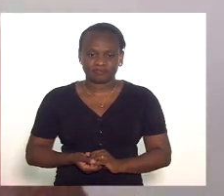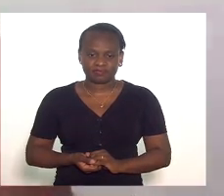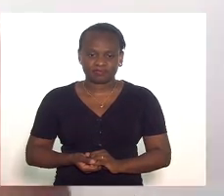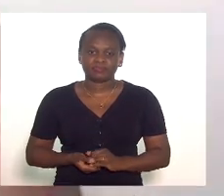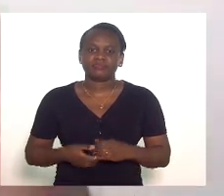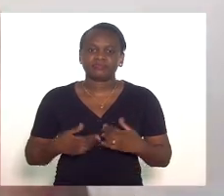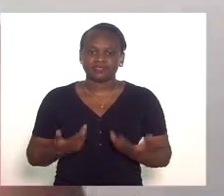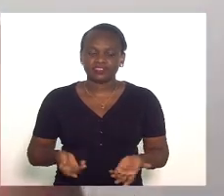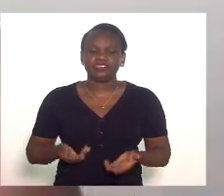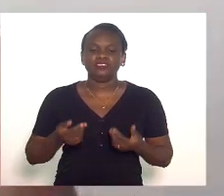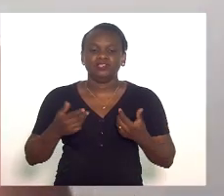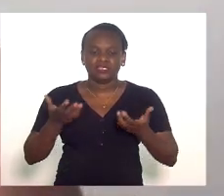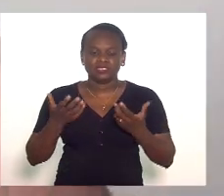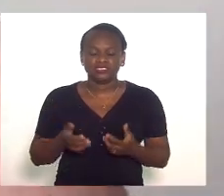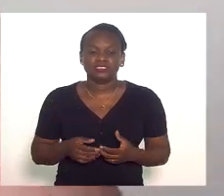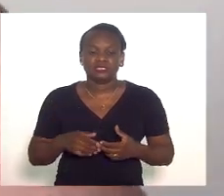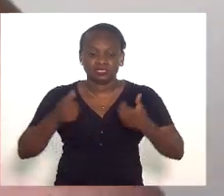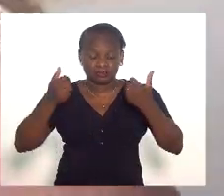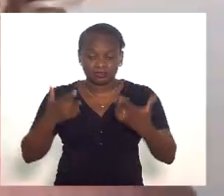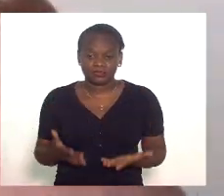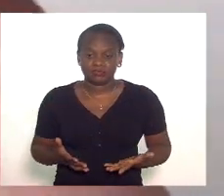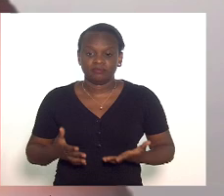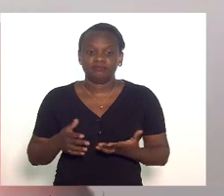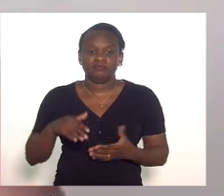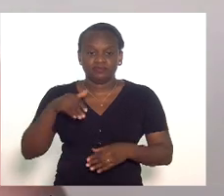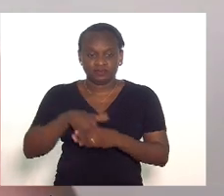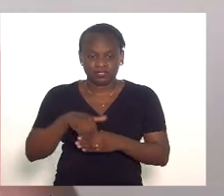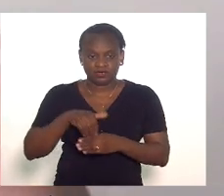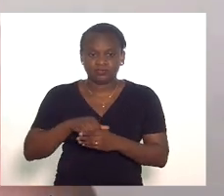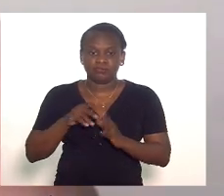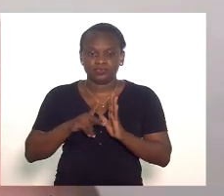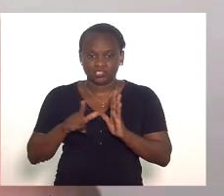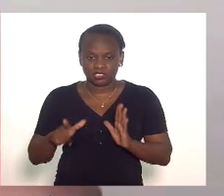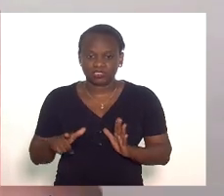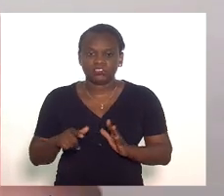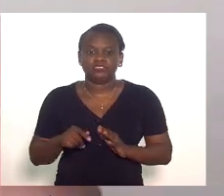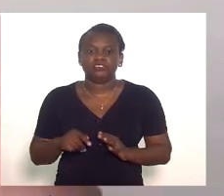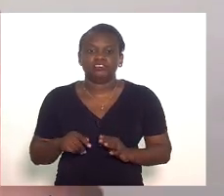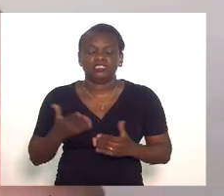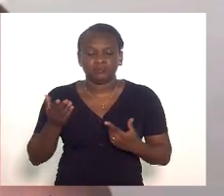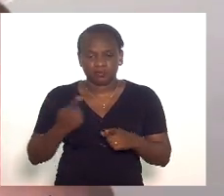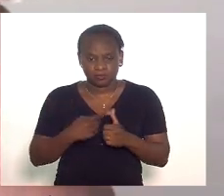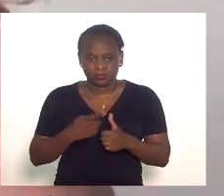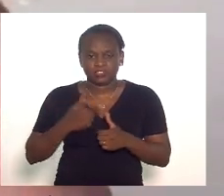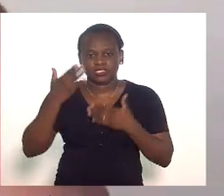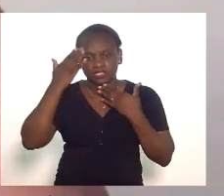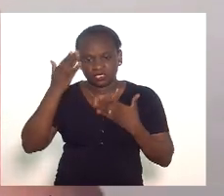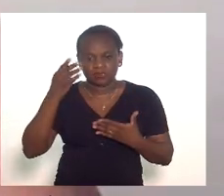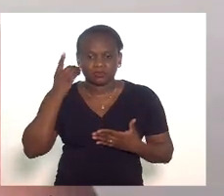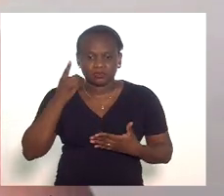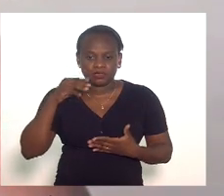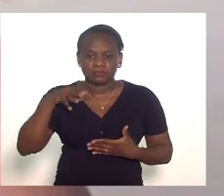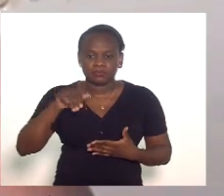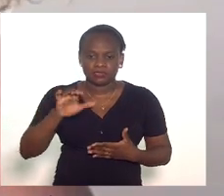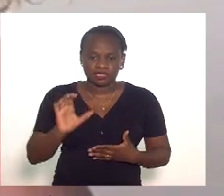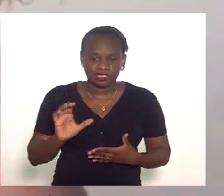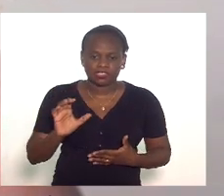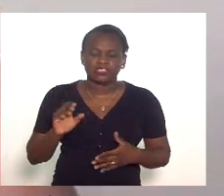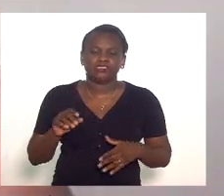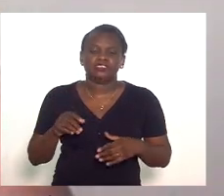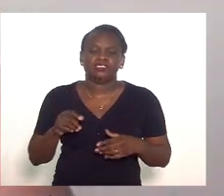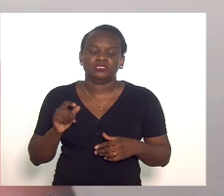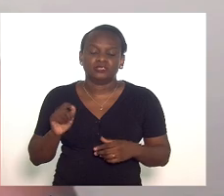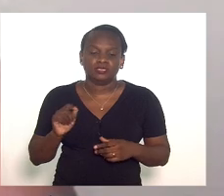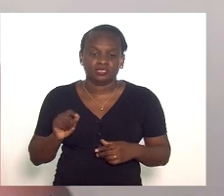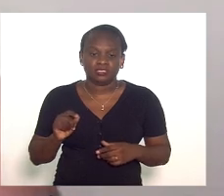ademais queria aqui declarar voto no projeto primeiro agradecendo o deputado Carlos Mink que